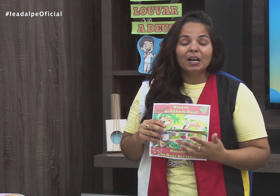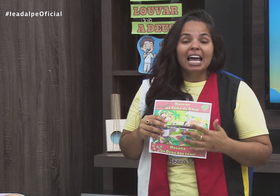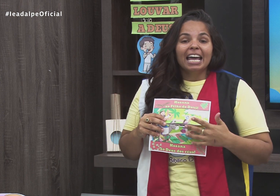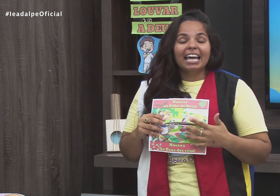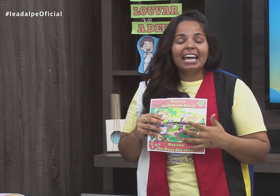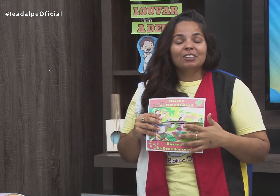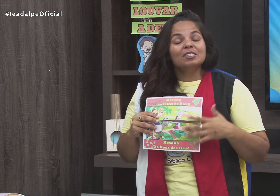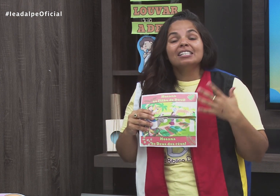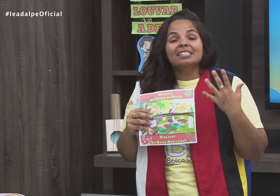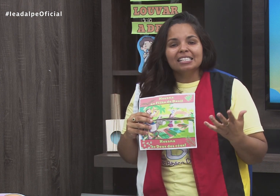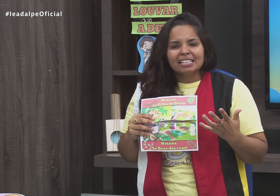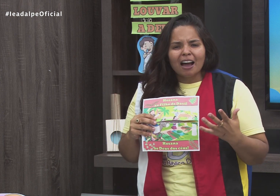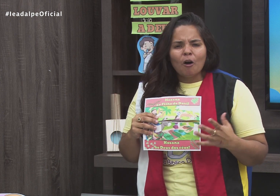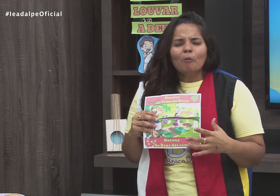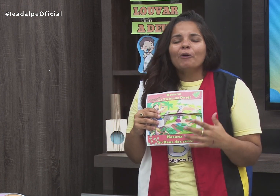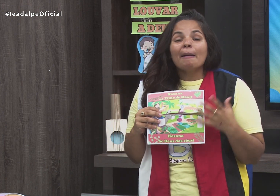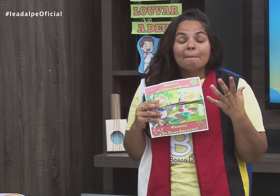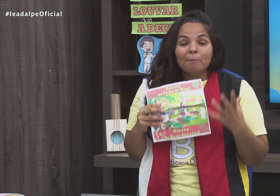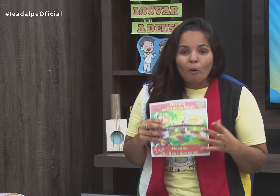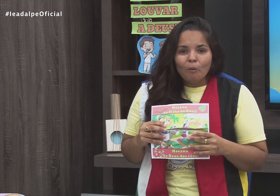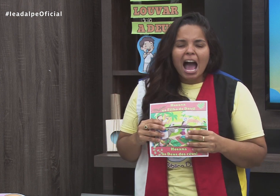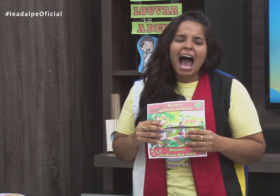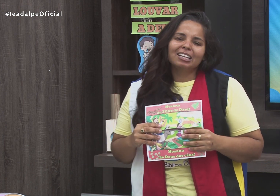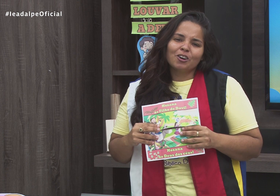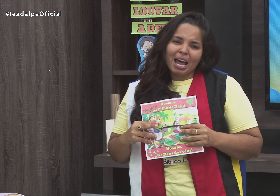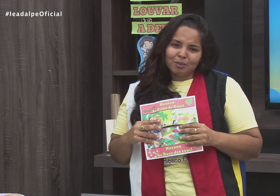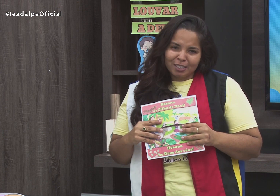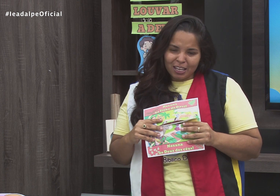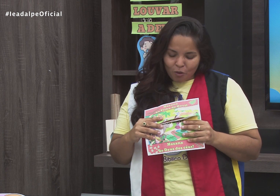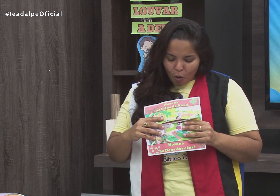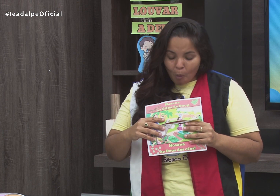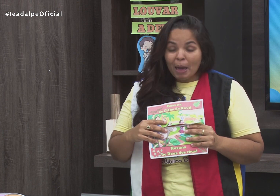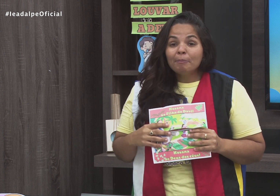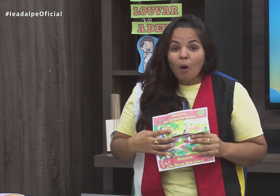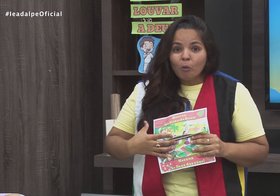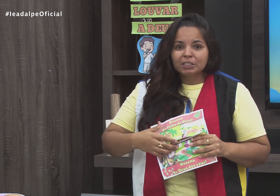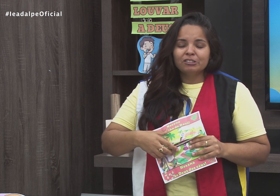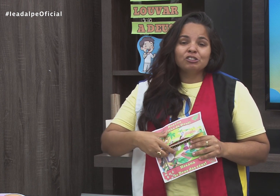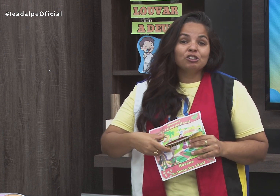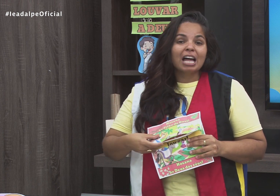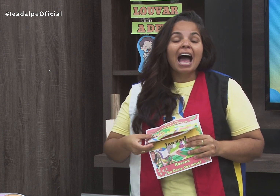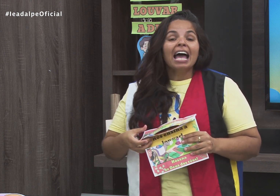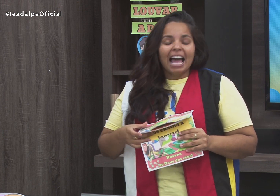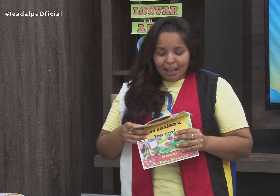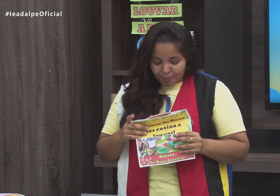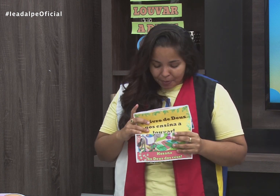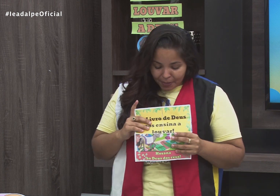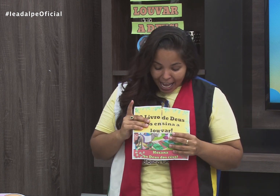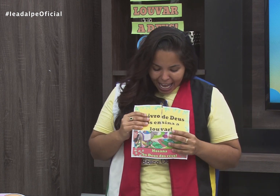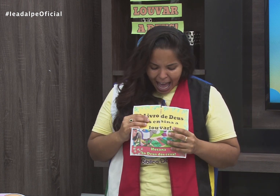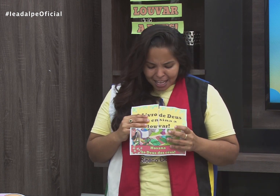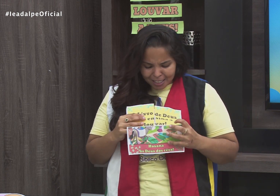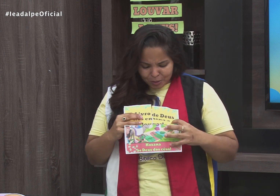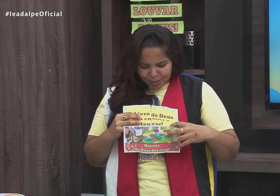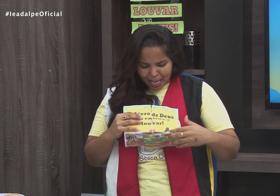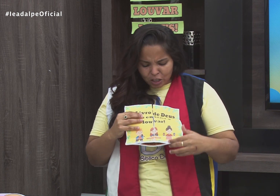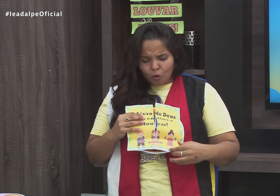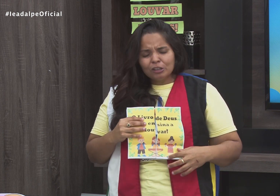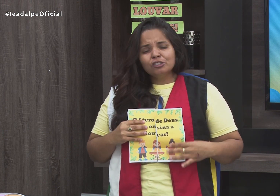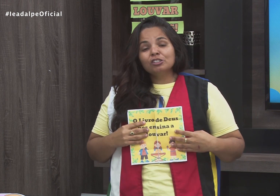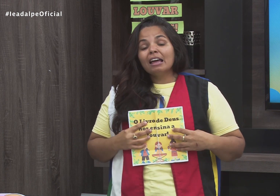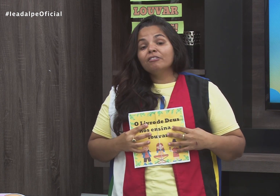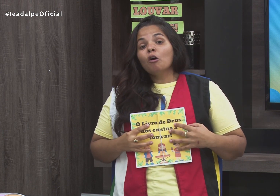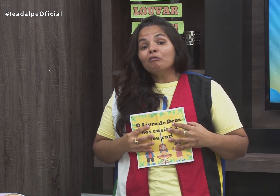momento nos ensina como é bom adorar o Senhor. Como é bom quando a gente está na casa do